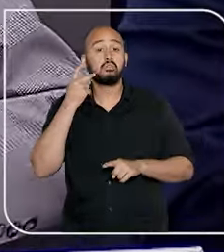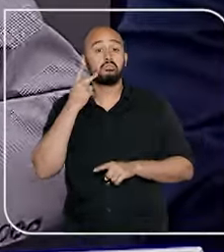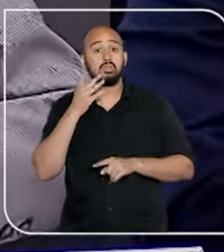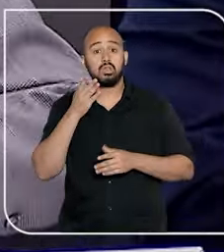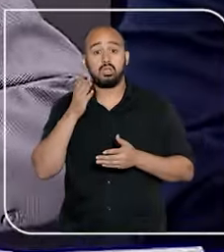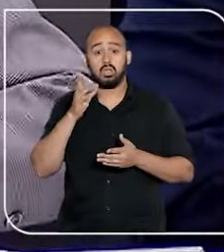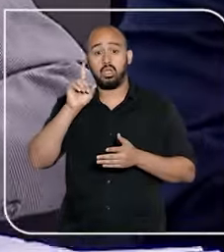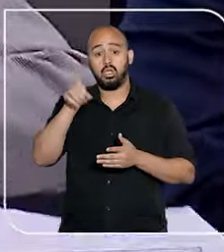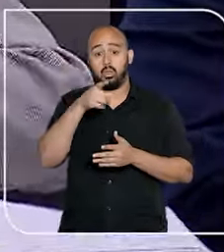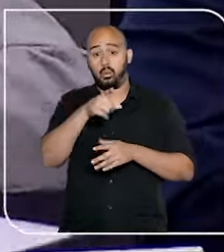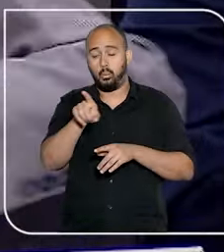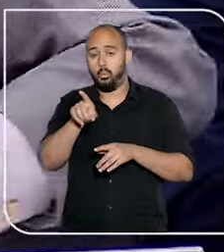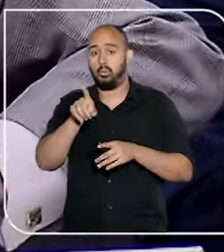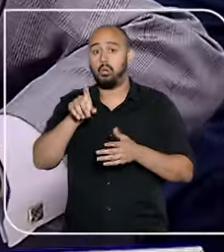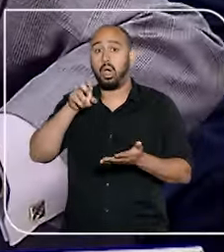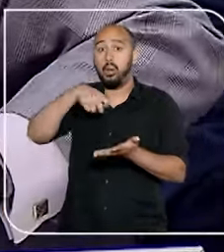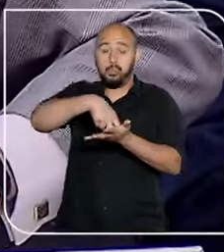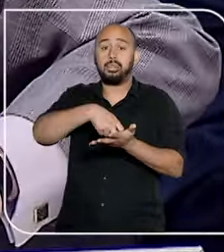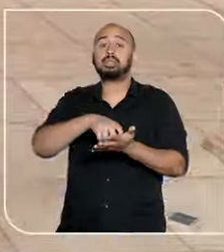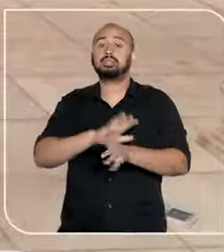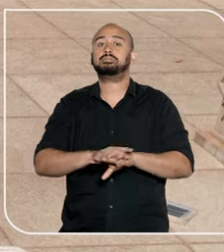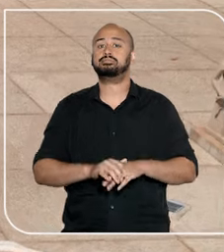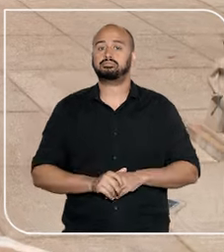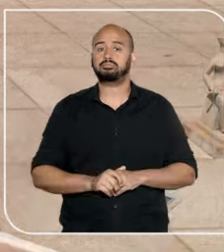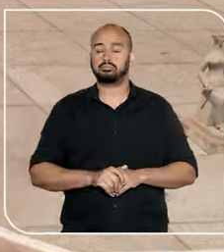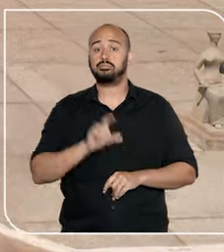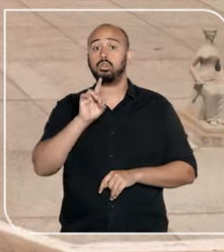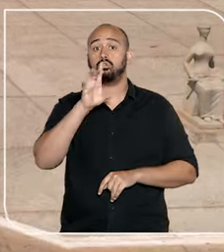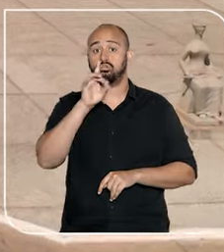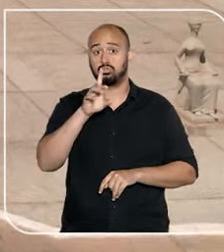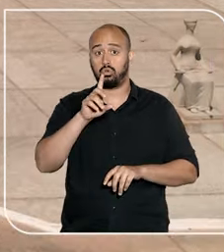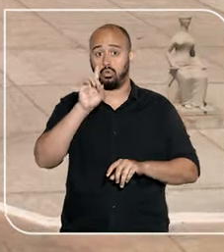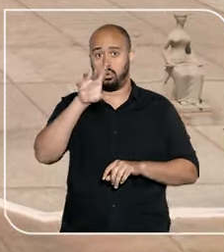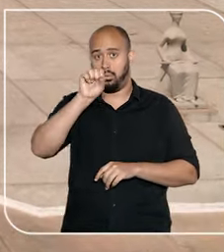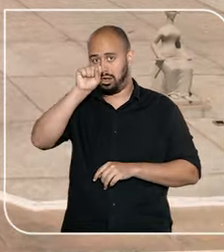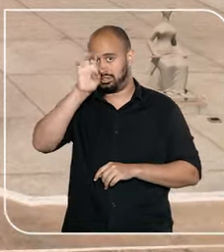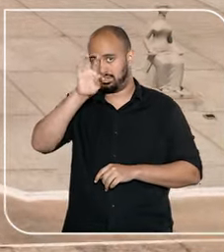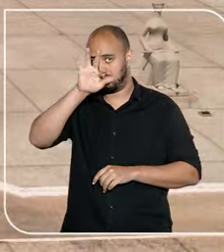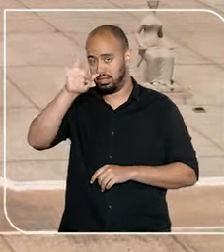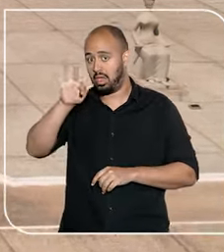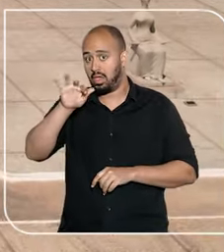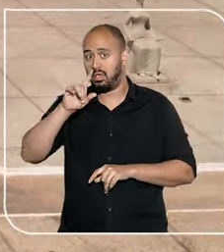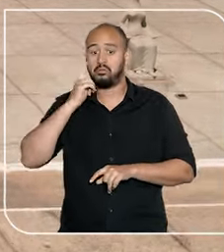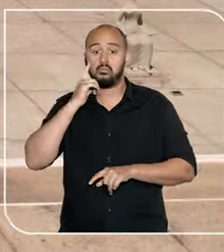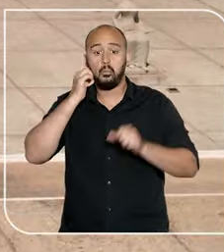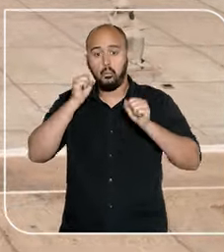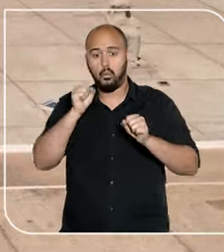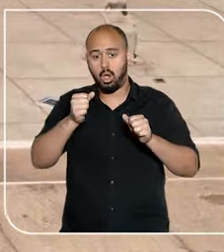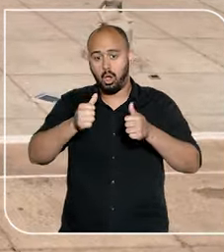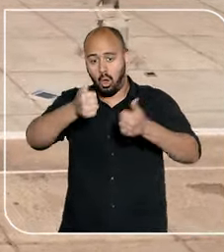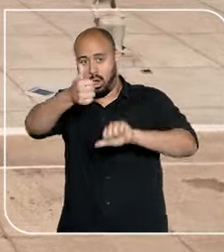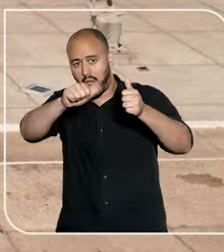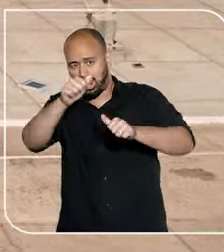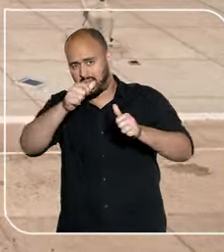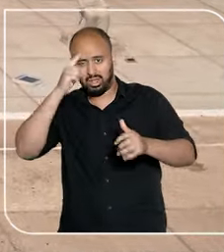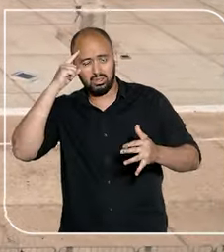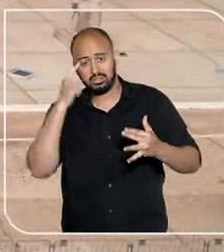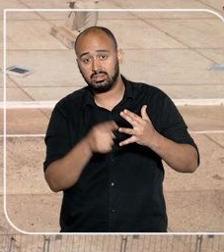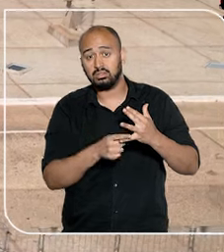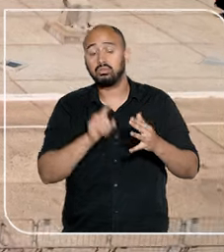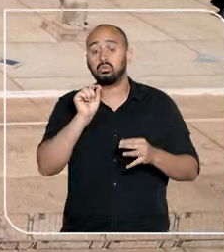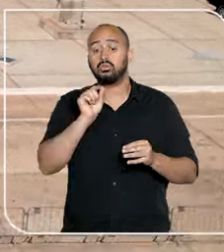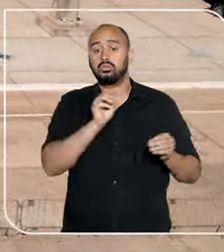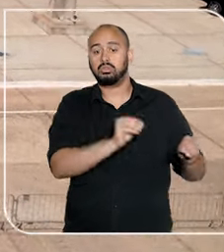suspender a execução provisória da pena. Para a Corte Especial, apenas o Supremo Tribunal Federal poderia reanalisar a